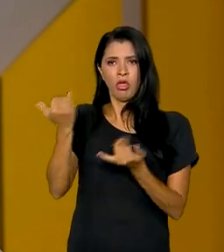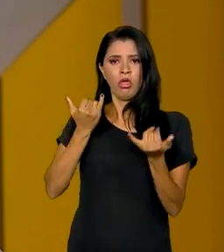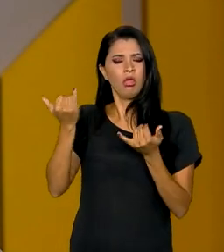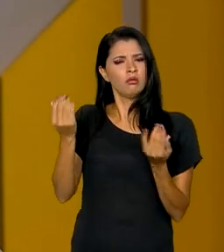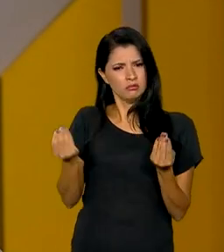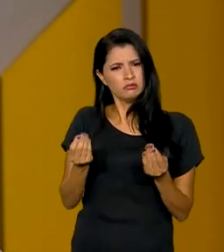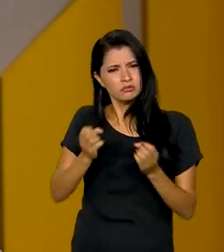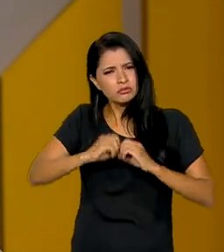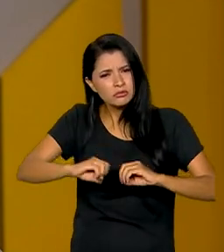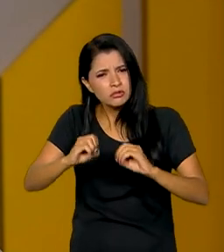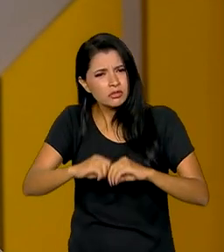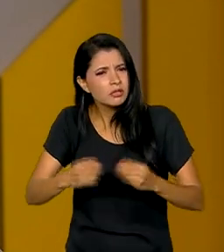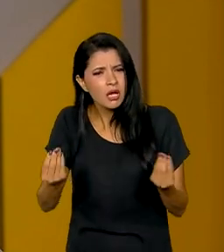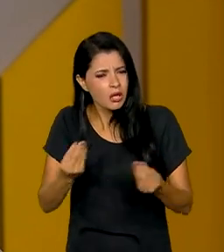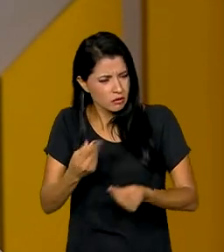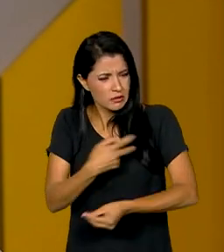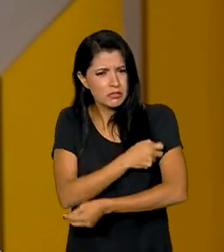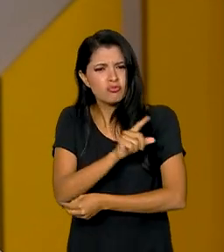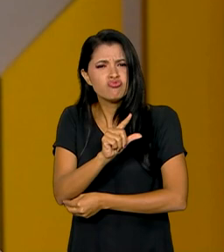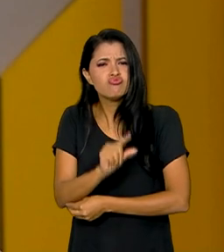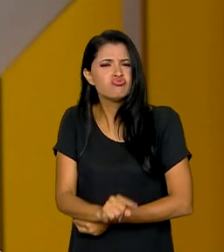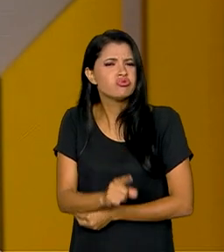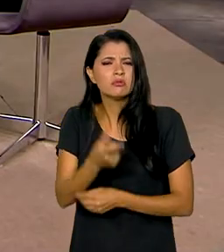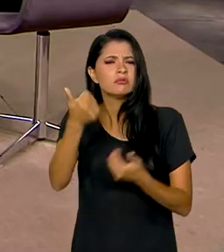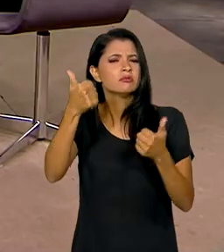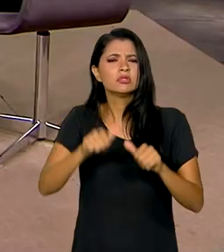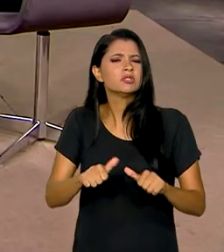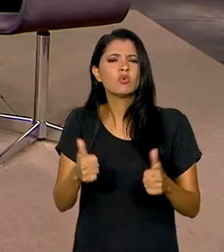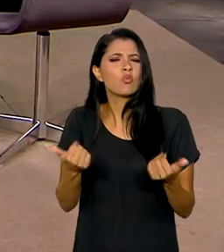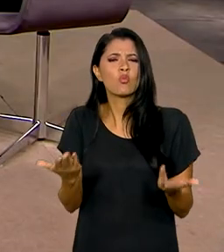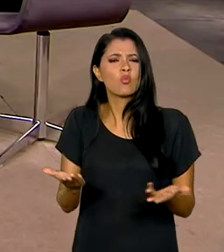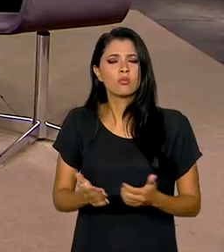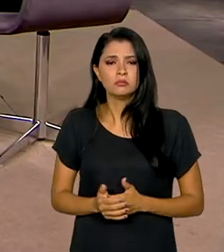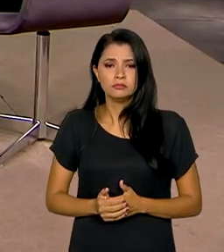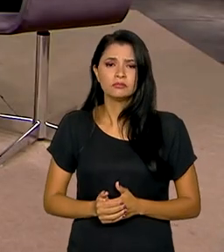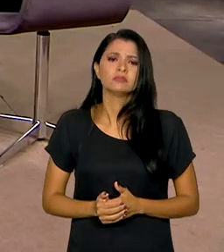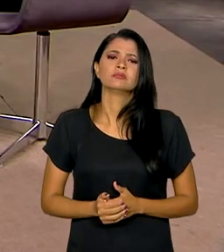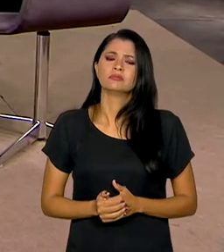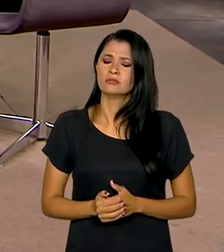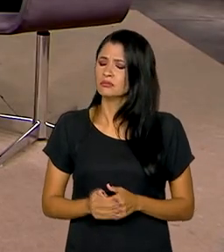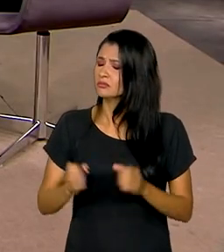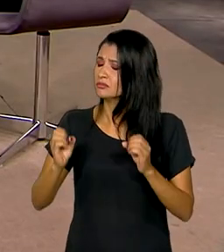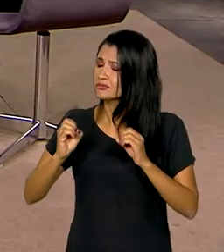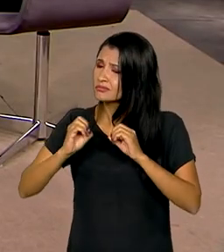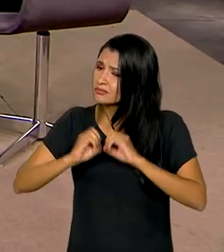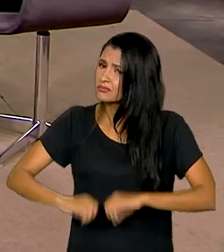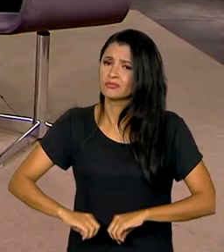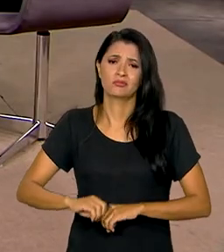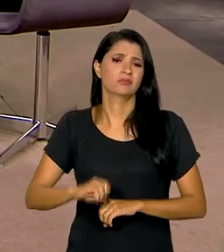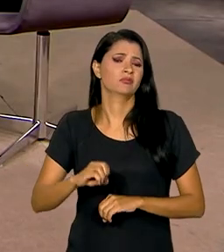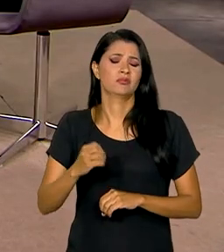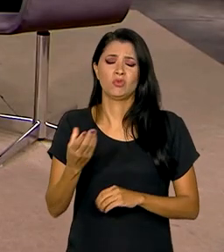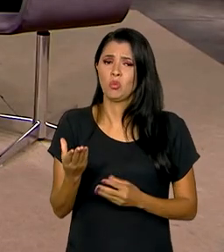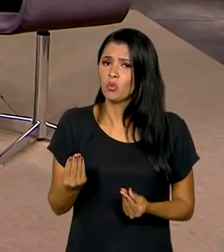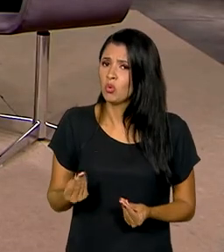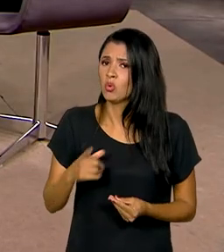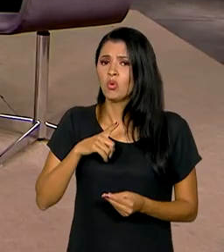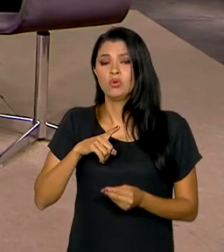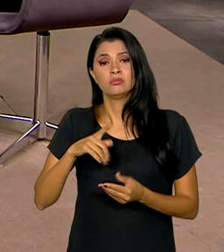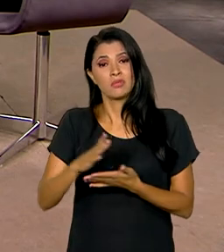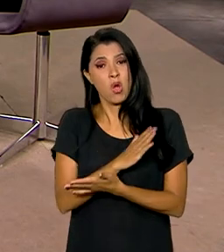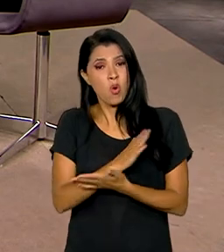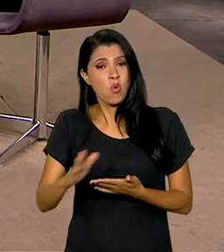Foi muito prejudicado? Qual é a avaliação que a senhora faz? É um prejuízo muito grande. No caso de algumas